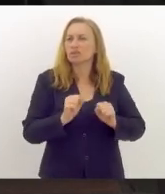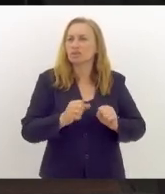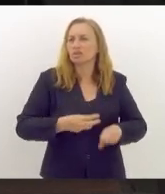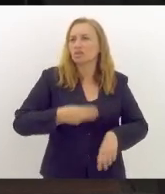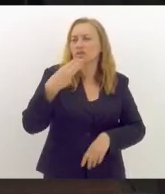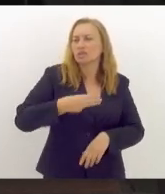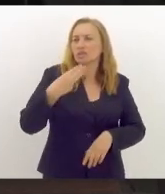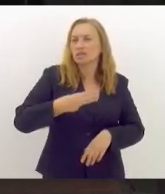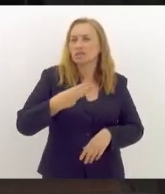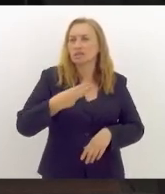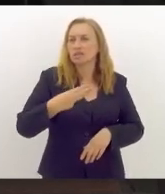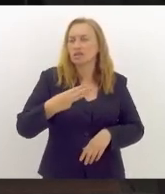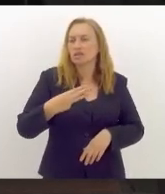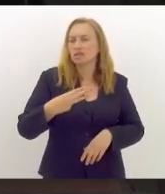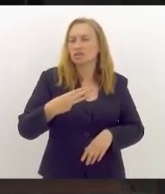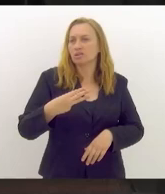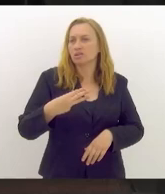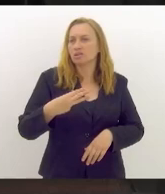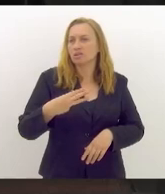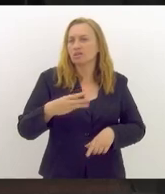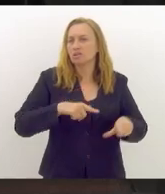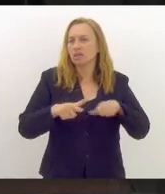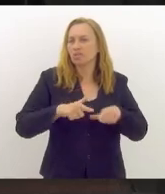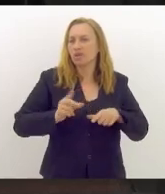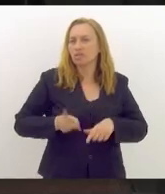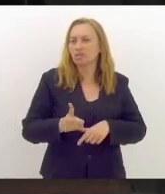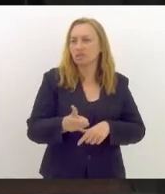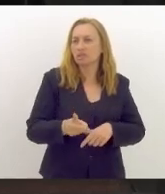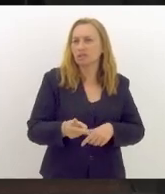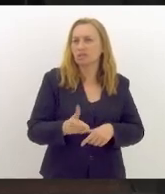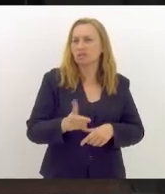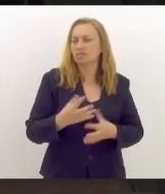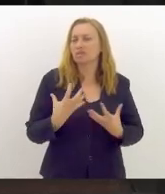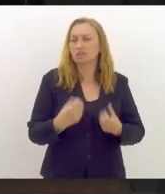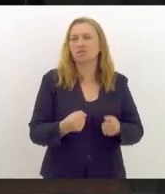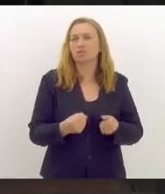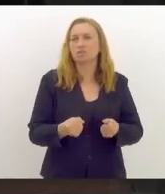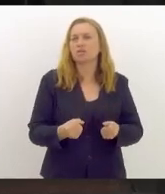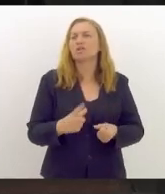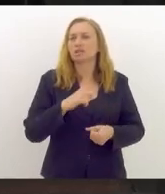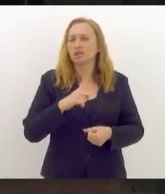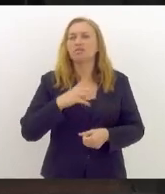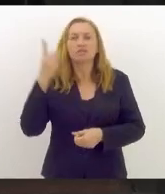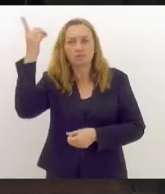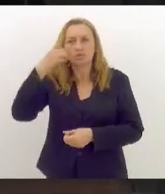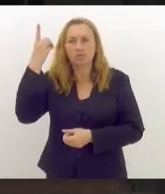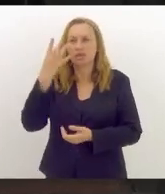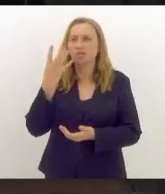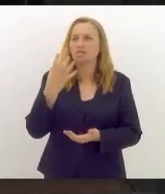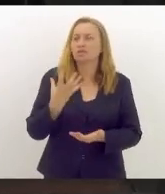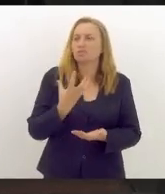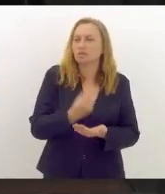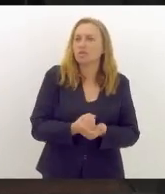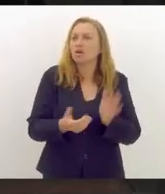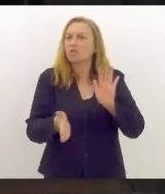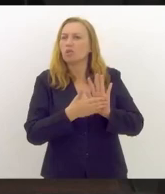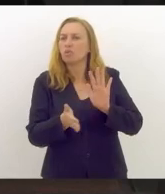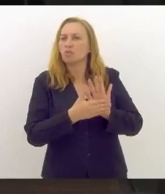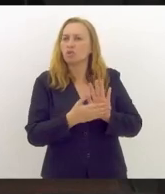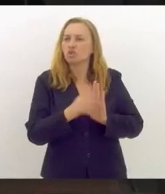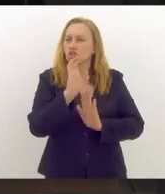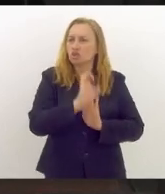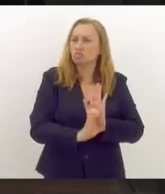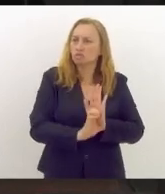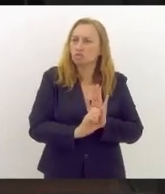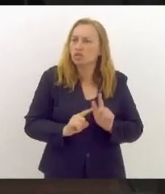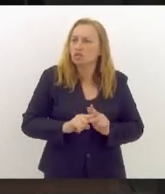consecutivo, e jamais aceitou isso. Teve até deputado aliado do Lula na época, que protocolou no Congresso Nacional uma proposta de emenda constitucional,